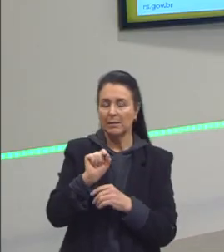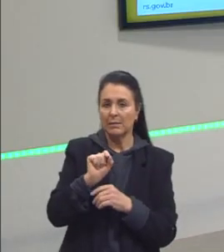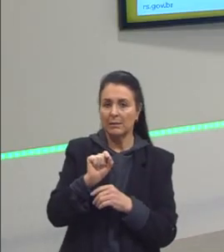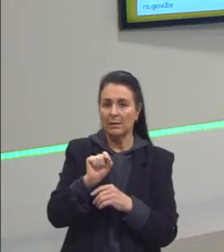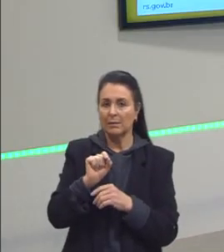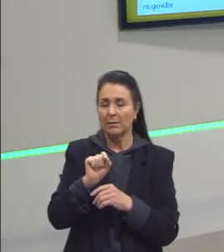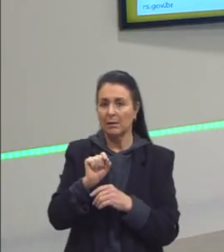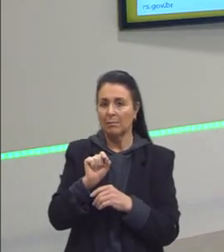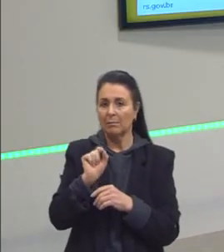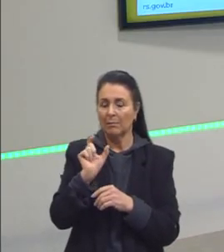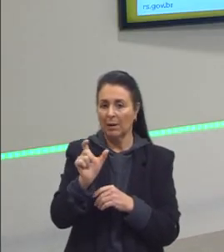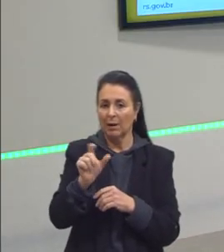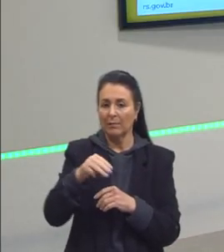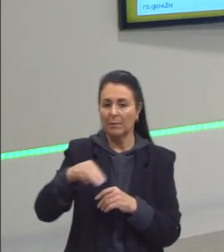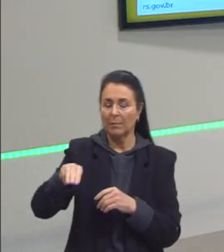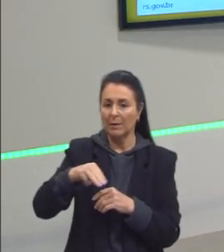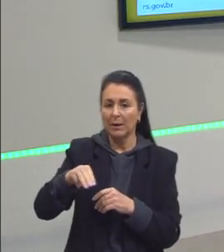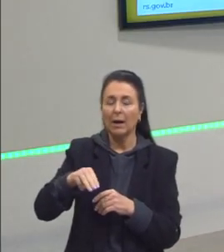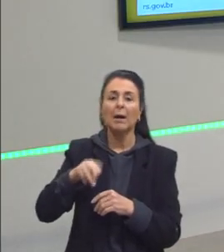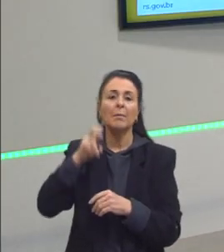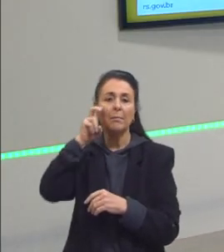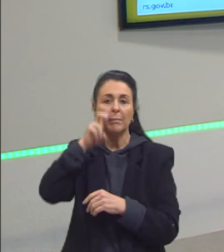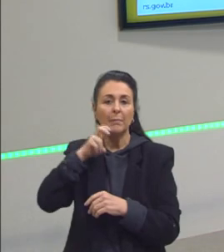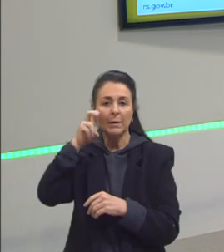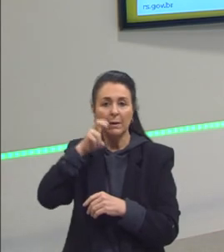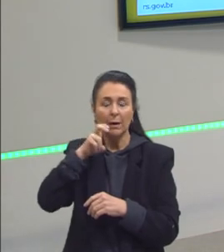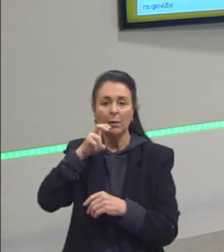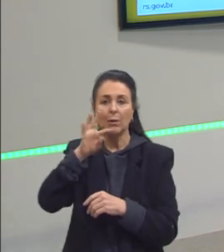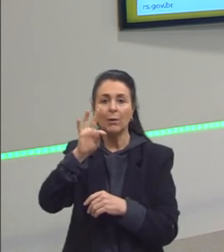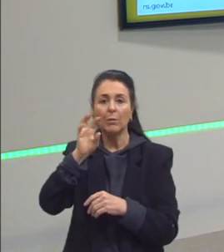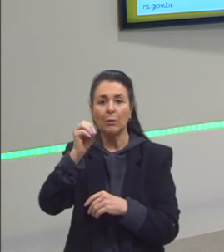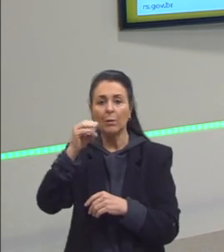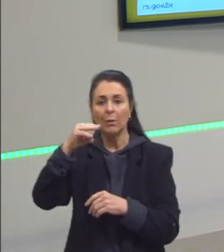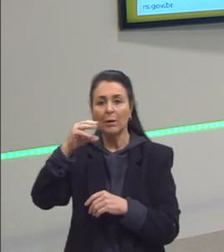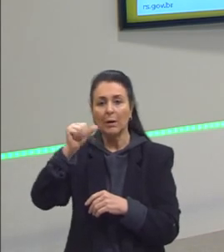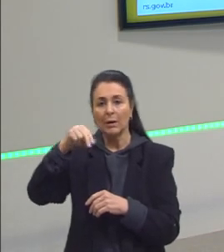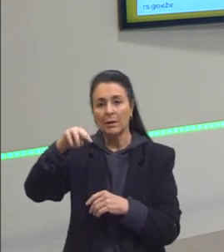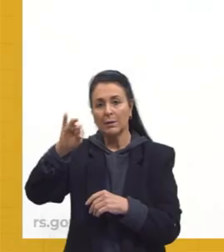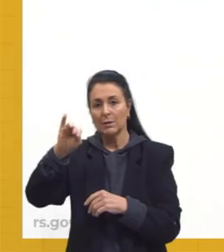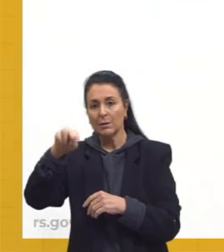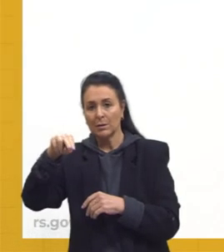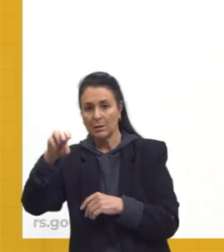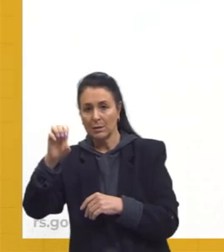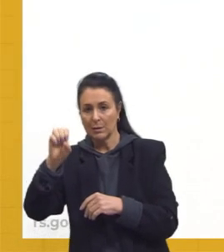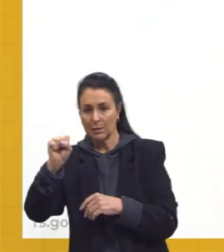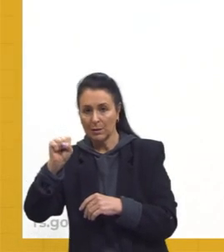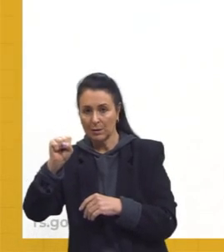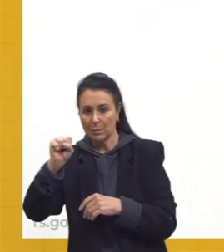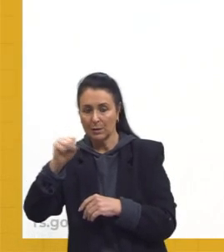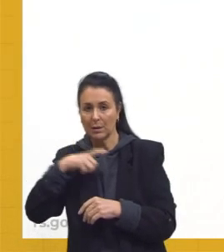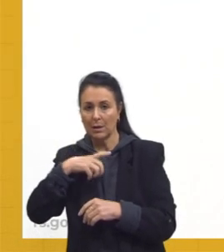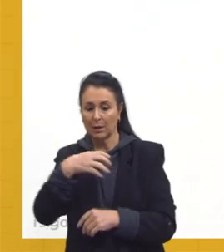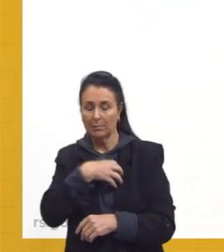essas palavrinhas aí, Maranhão, Piauí, Tocantins e Bahia, tá? Vamos passar mais um aqui? E aí, gurizada, nós entramos